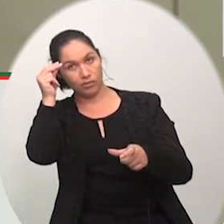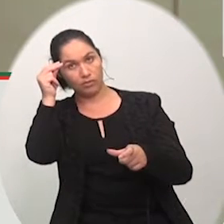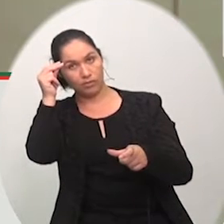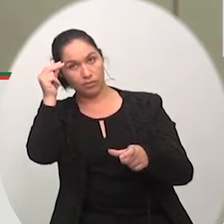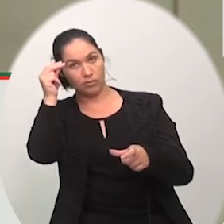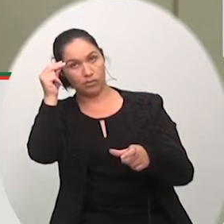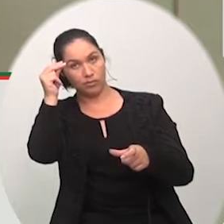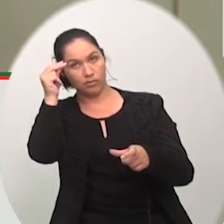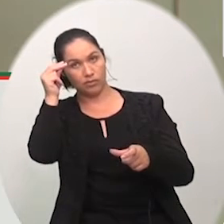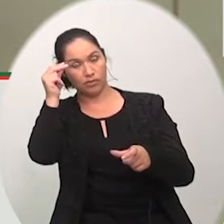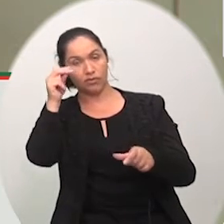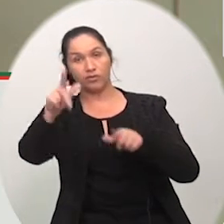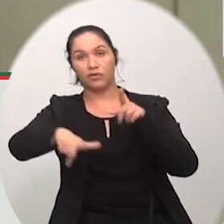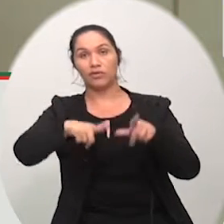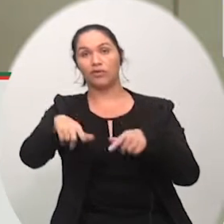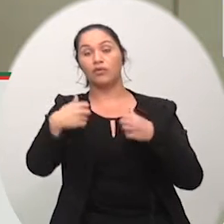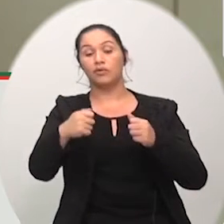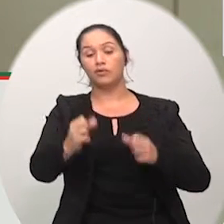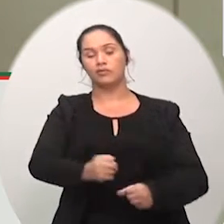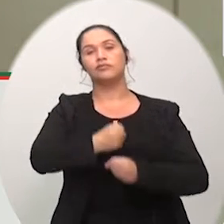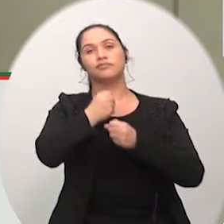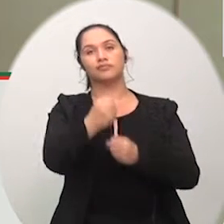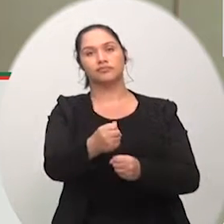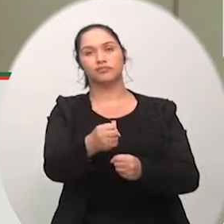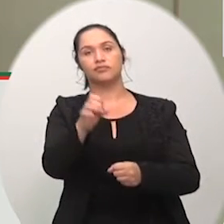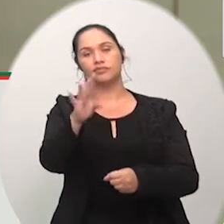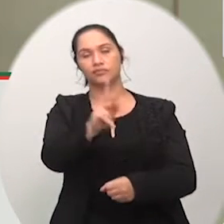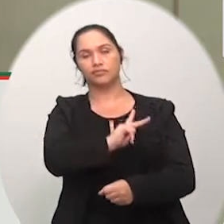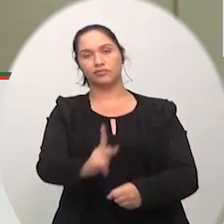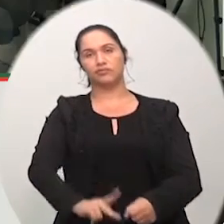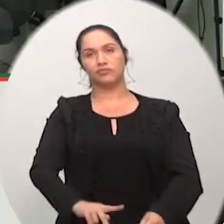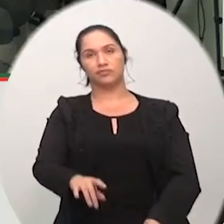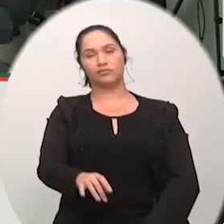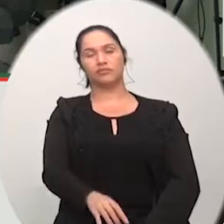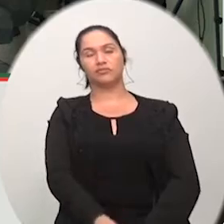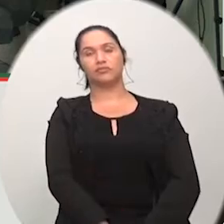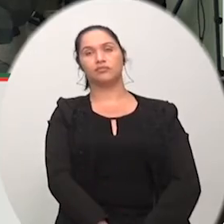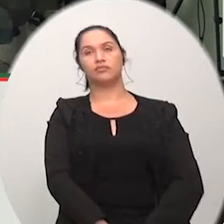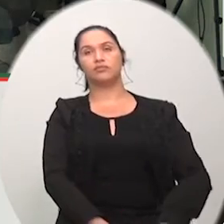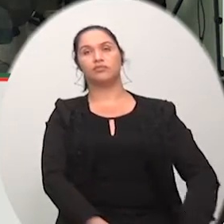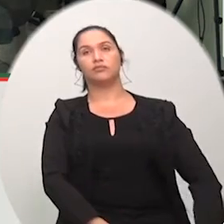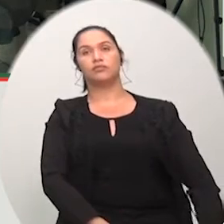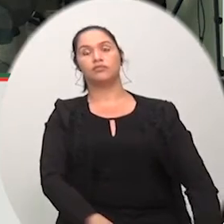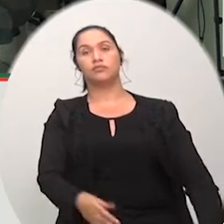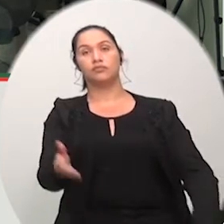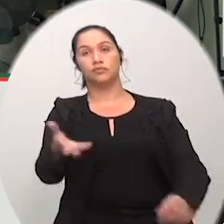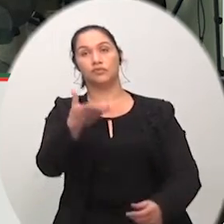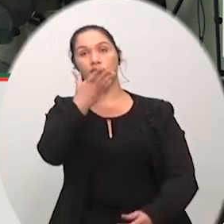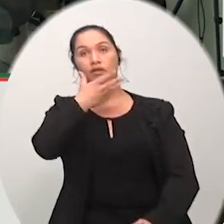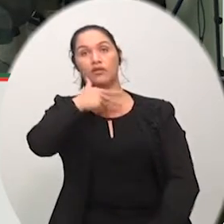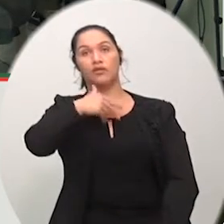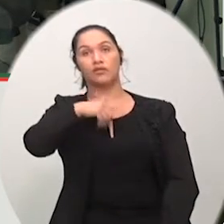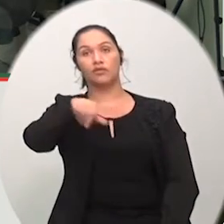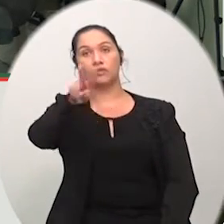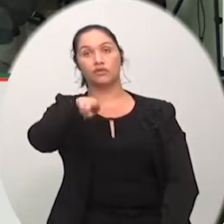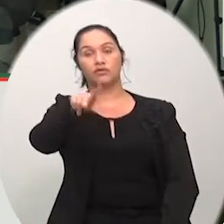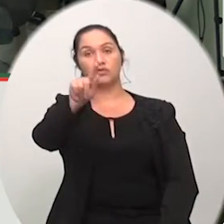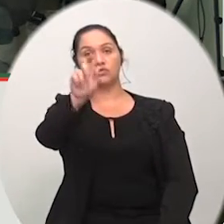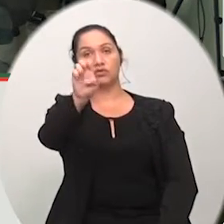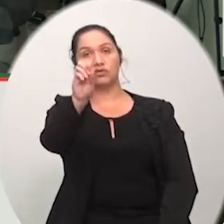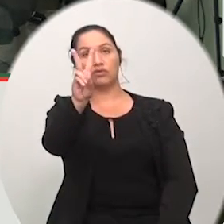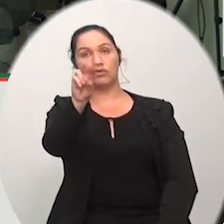também nossa função obrigado senhor presidente essa minha fala por hoje uma palavra viradora Giovanna Zanetti